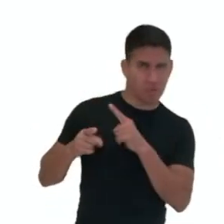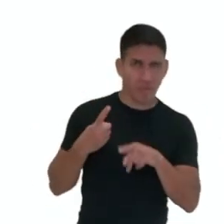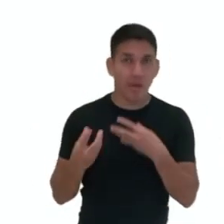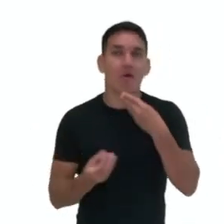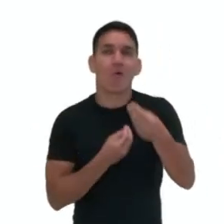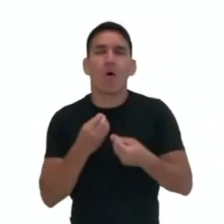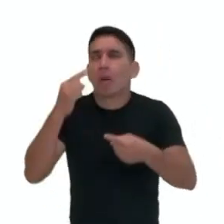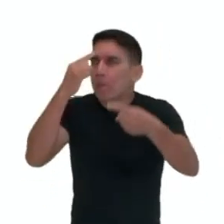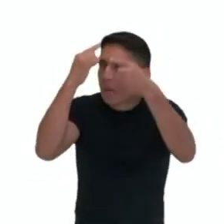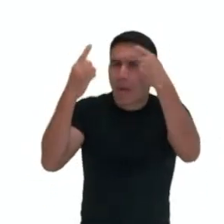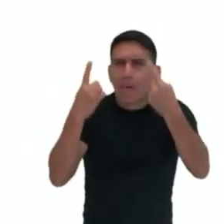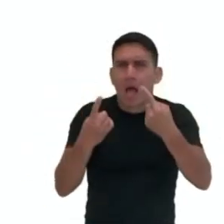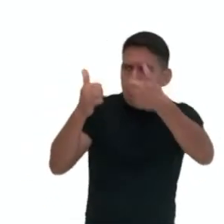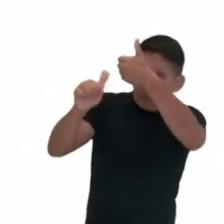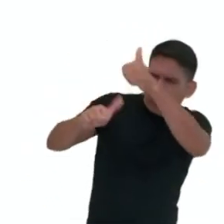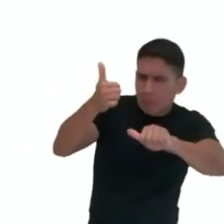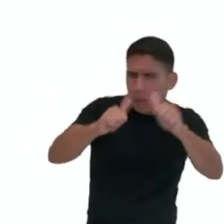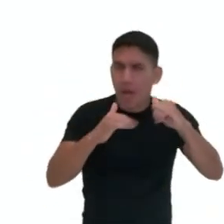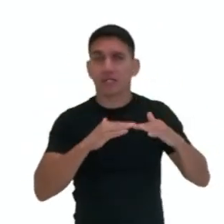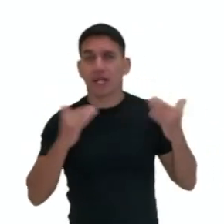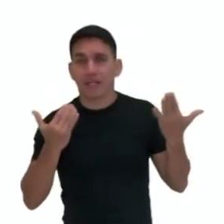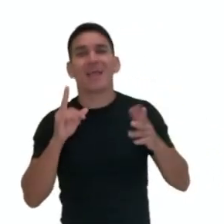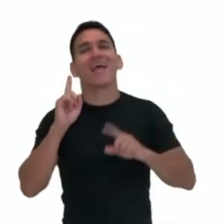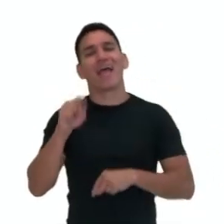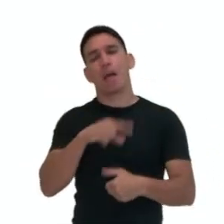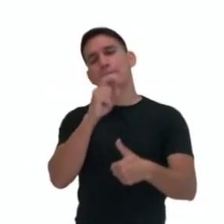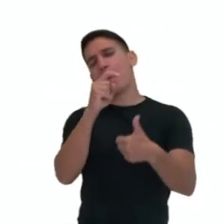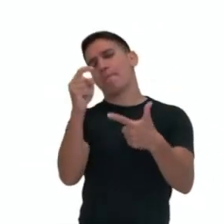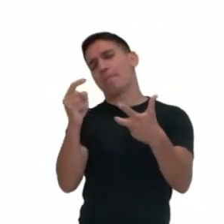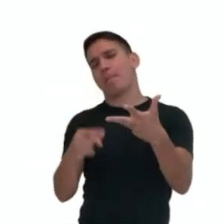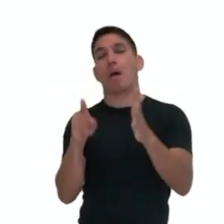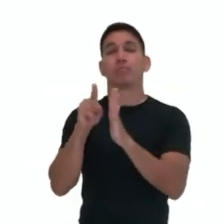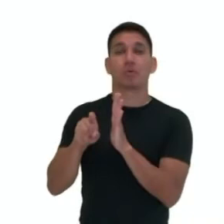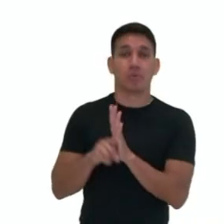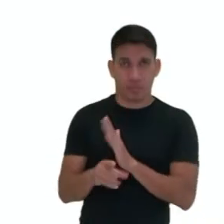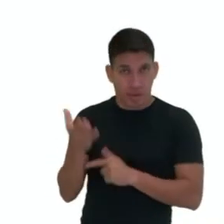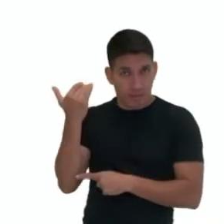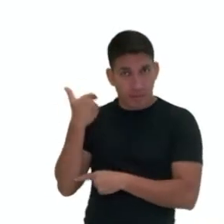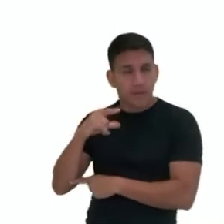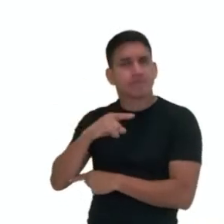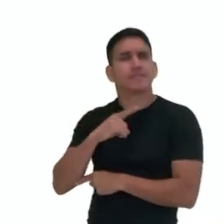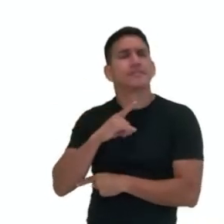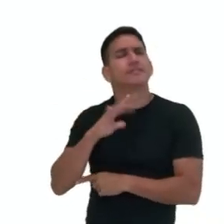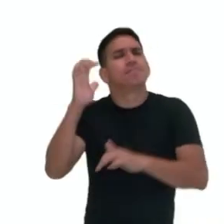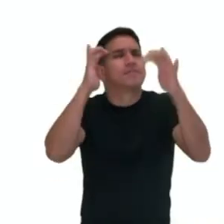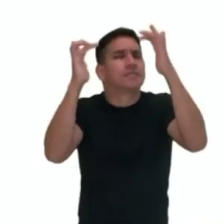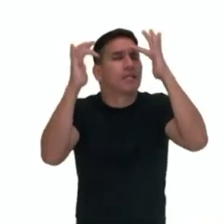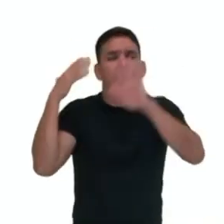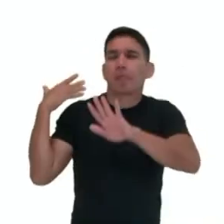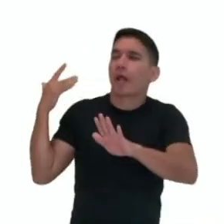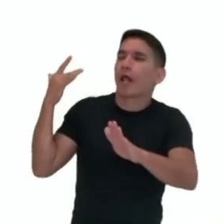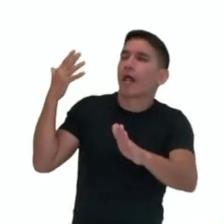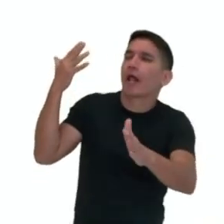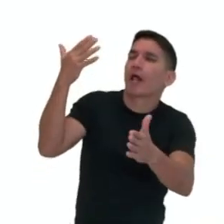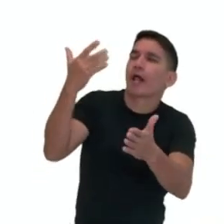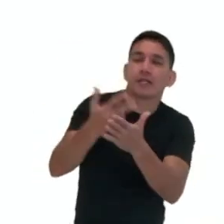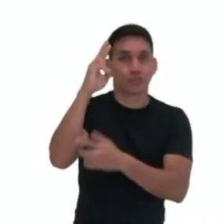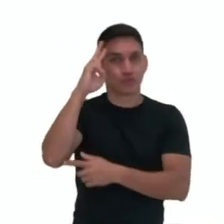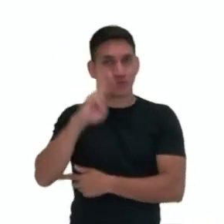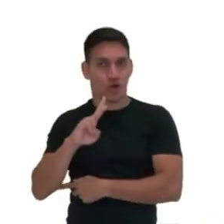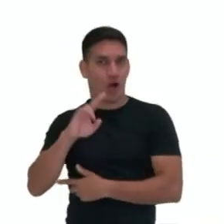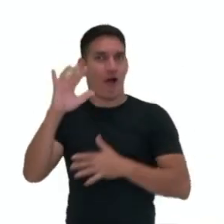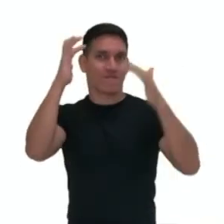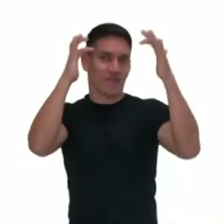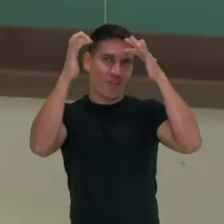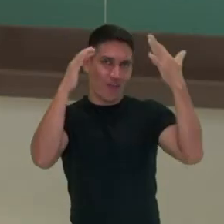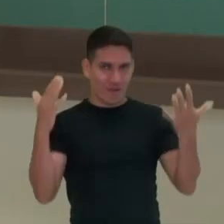juízos estéticos. Então essas são questões que foram problematizadas e pensadas durante toda a história da filosofia.